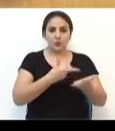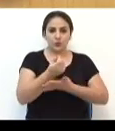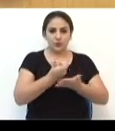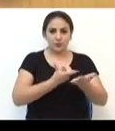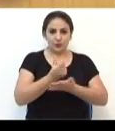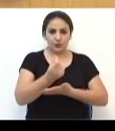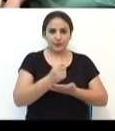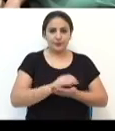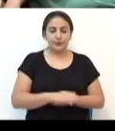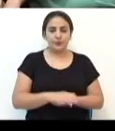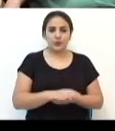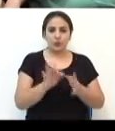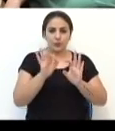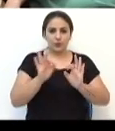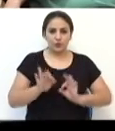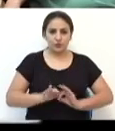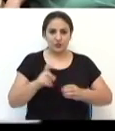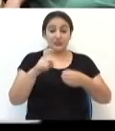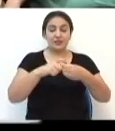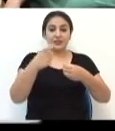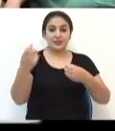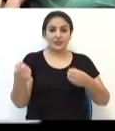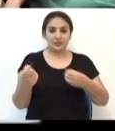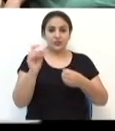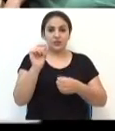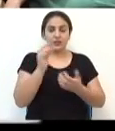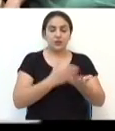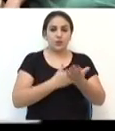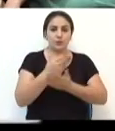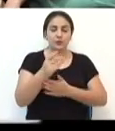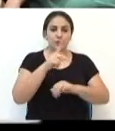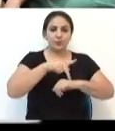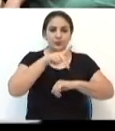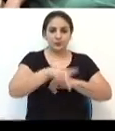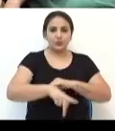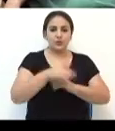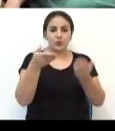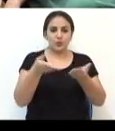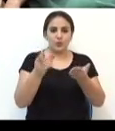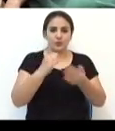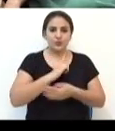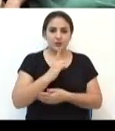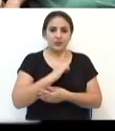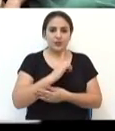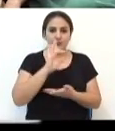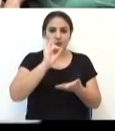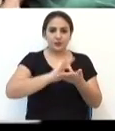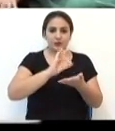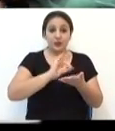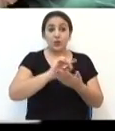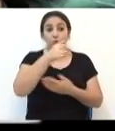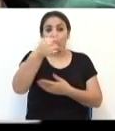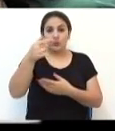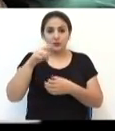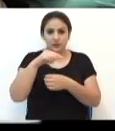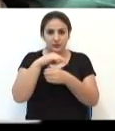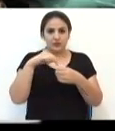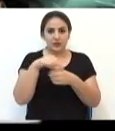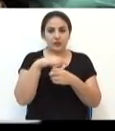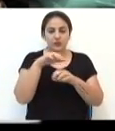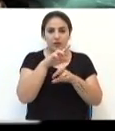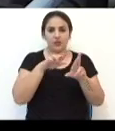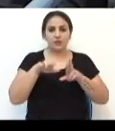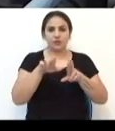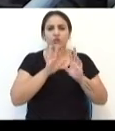Consumidor. O projeto de extensão, que iniciou em Passo Fundo e hoje está consolidado em outras cidades da